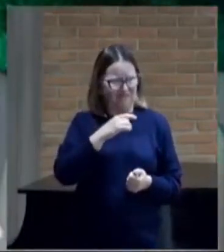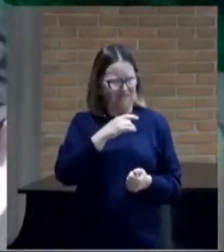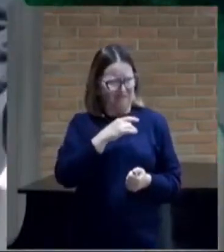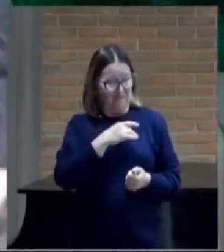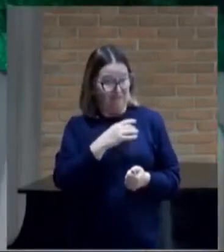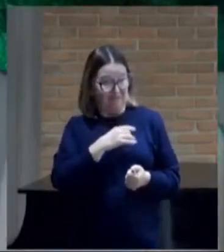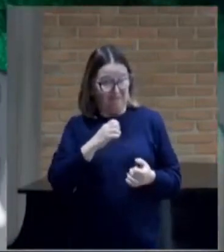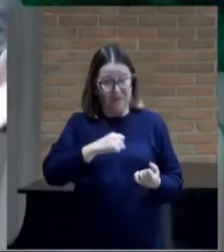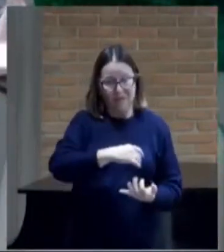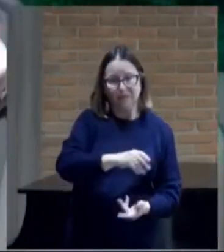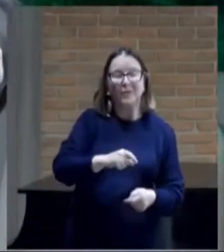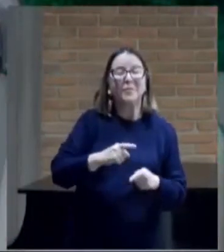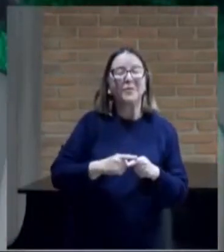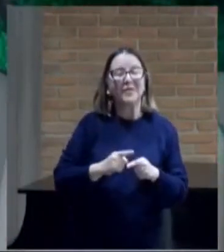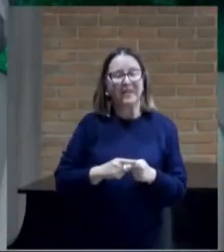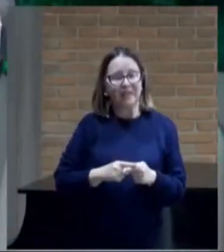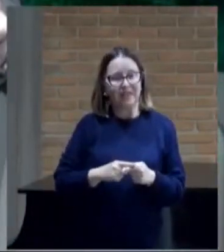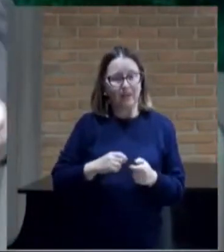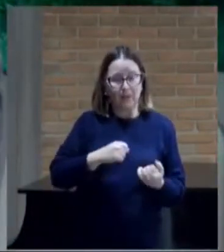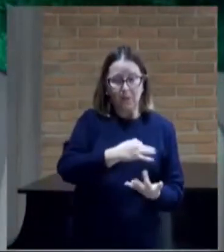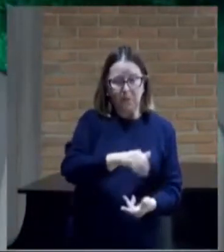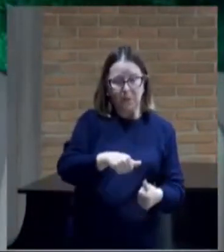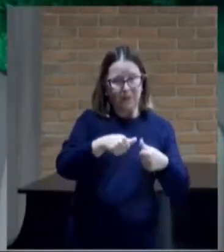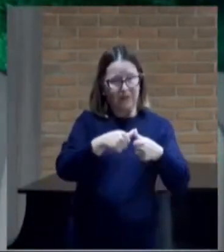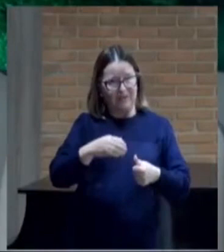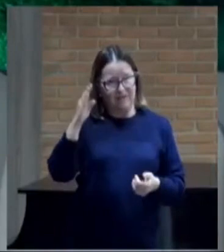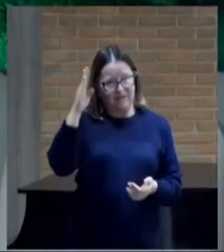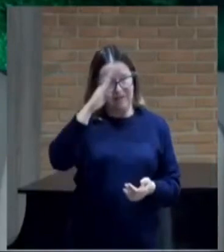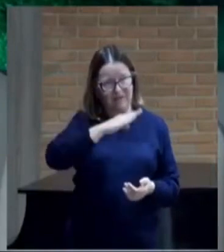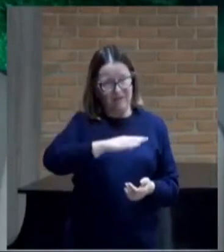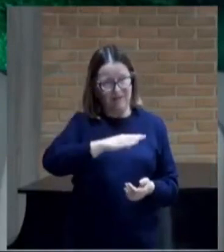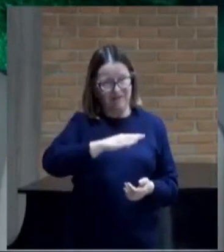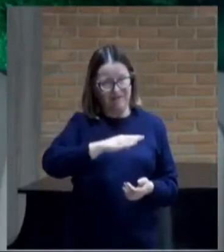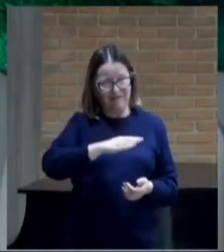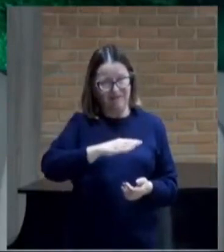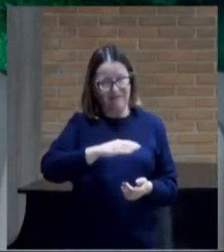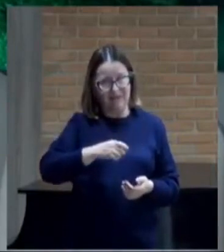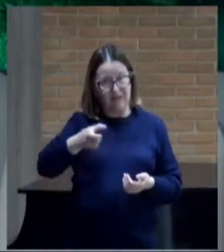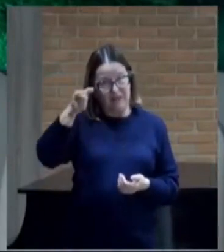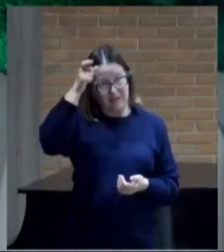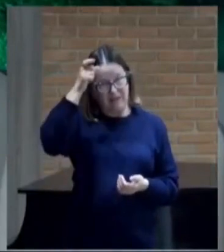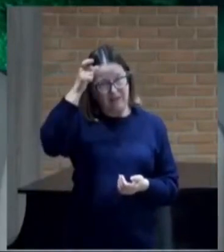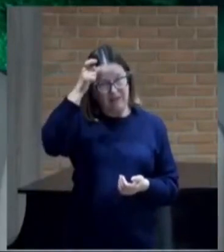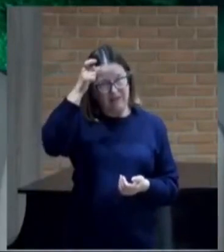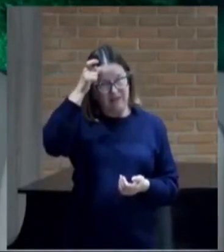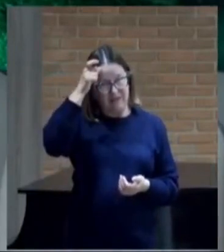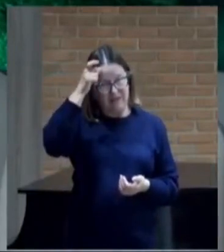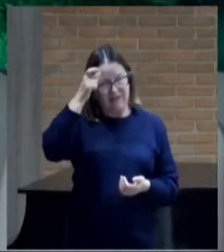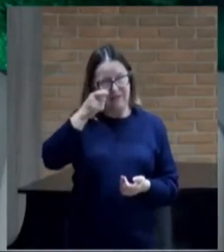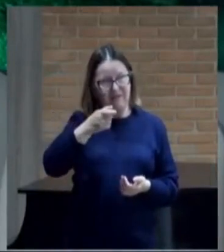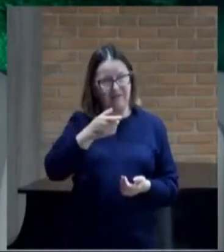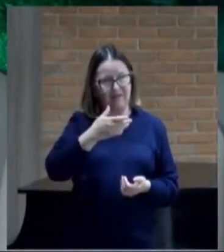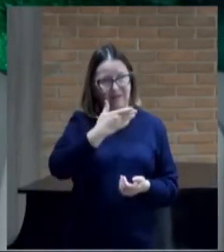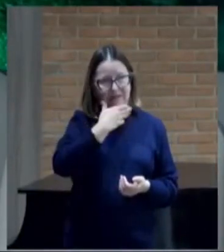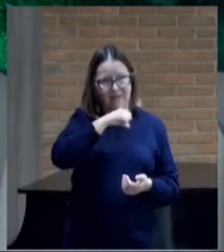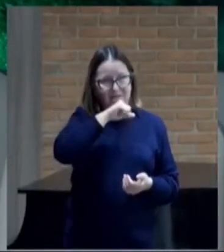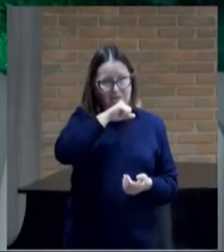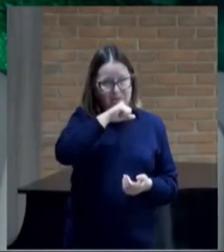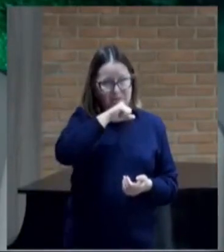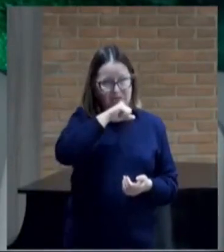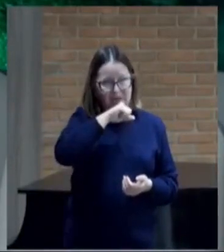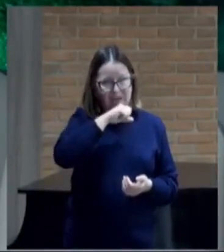Por quê? Porque o mundo jaz no maligno, e o maligno é o pai da